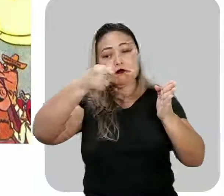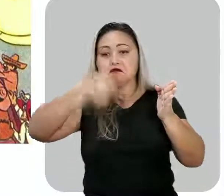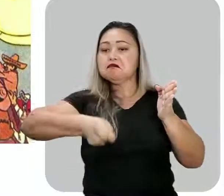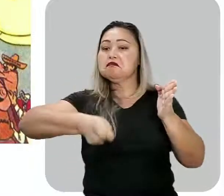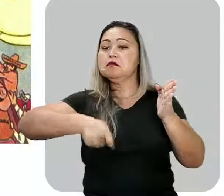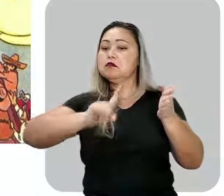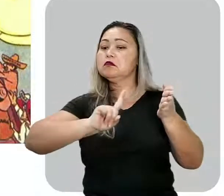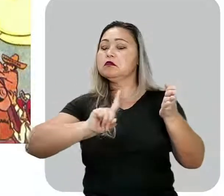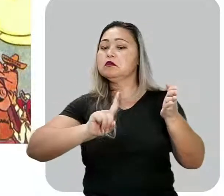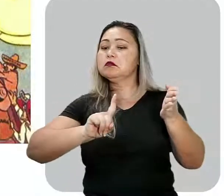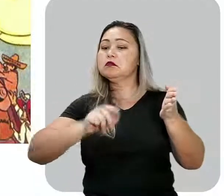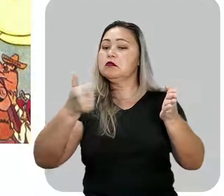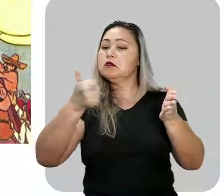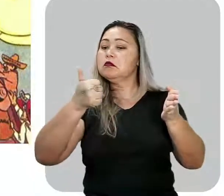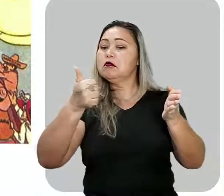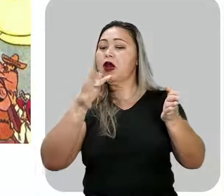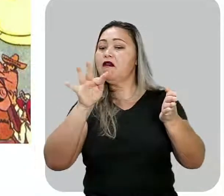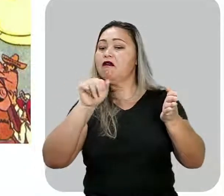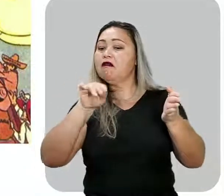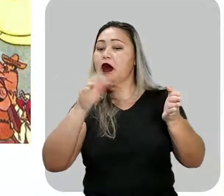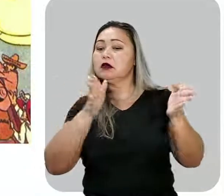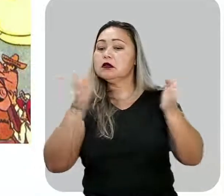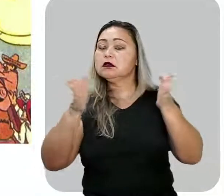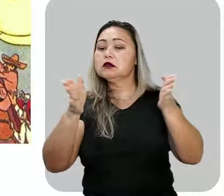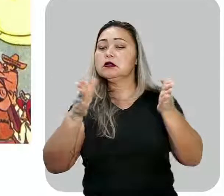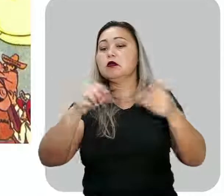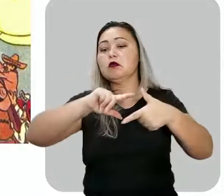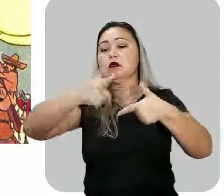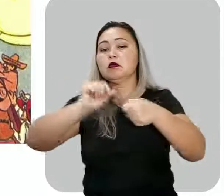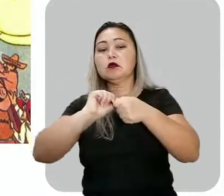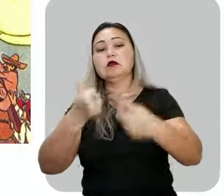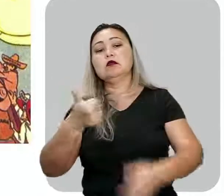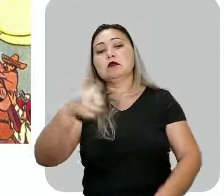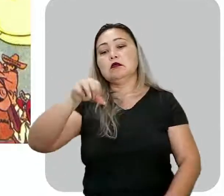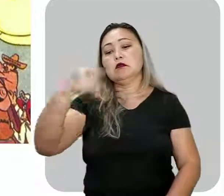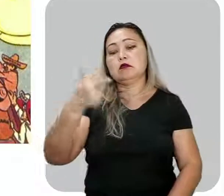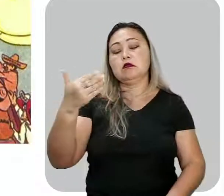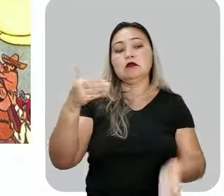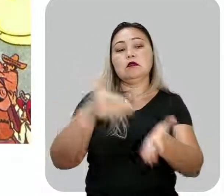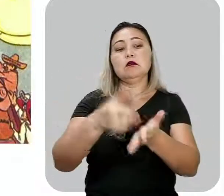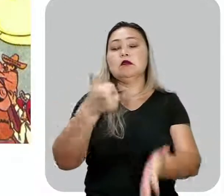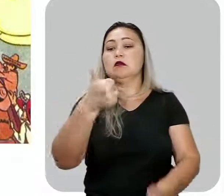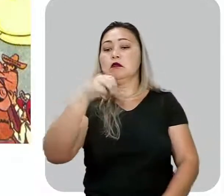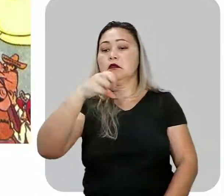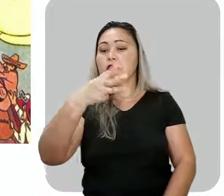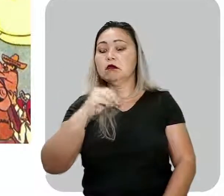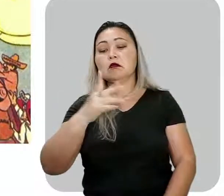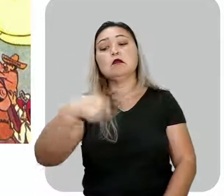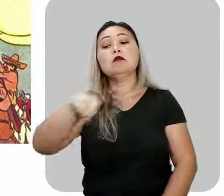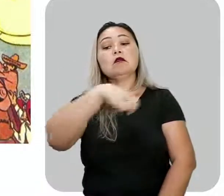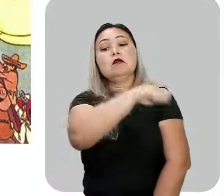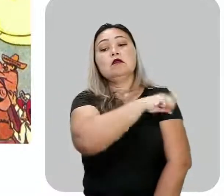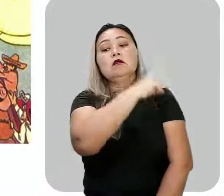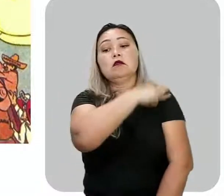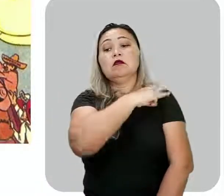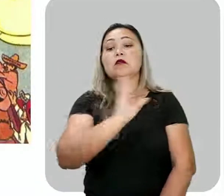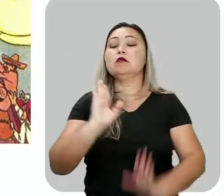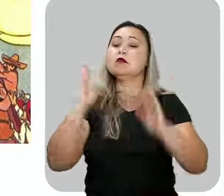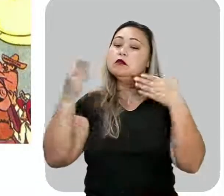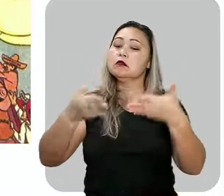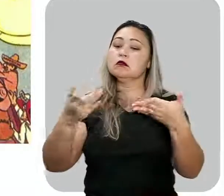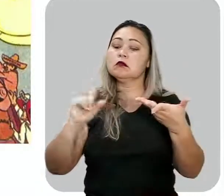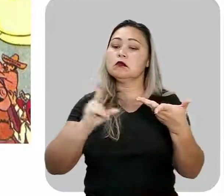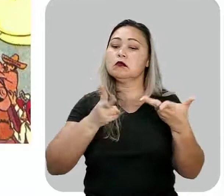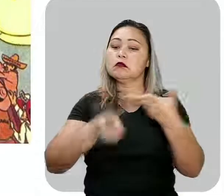tá? Essa primeira fase aí do modernismo de 1922 a 1930. Aluno terceiro é focar